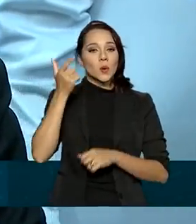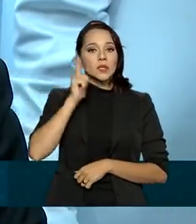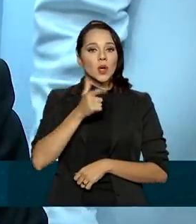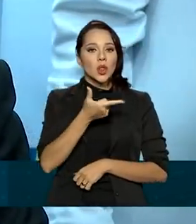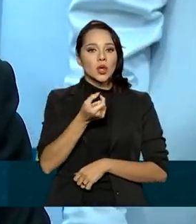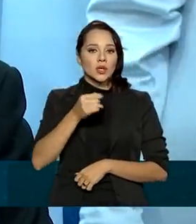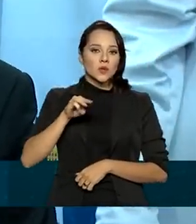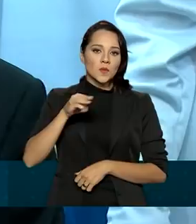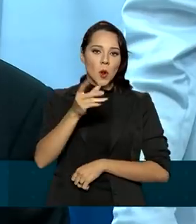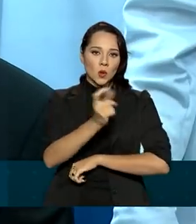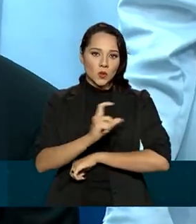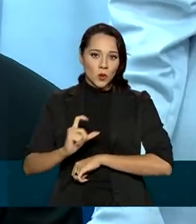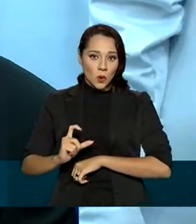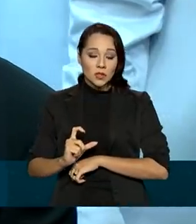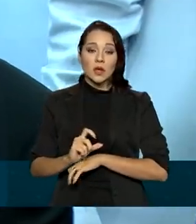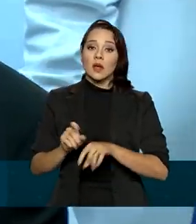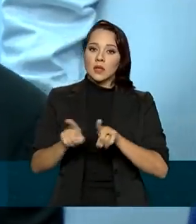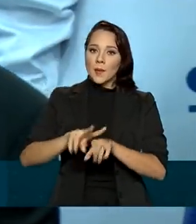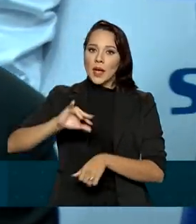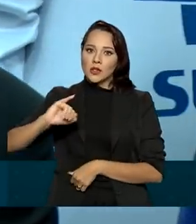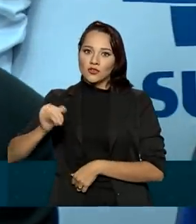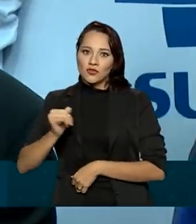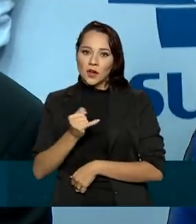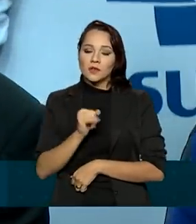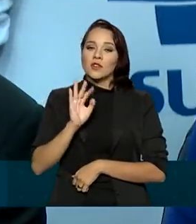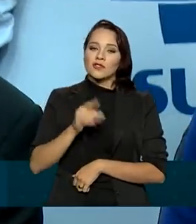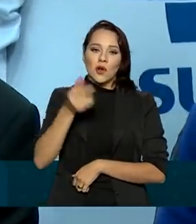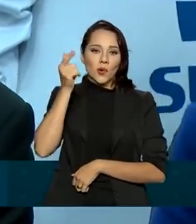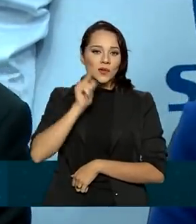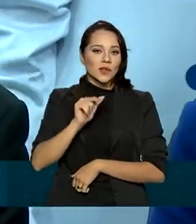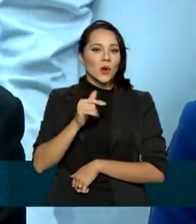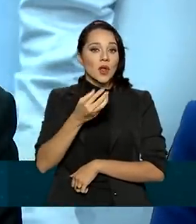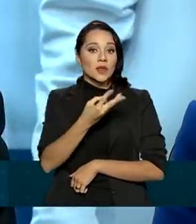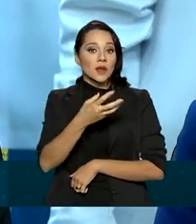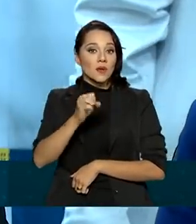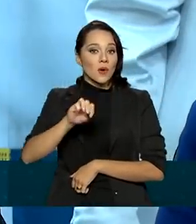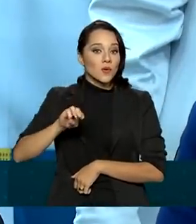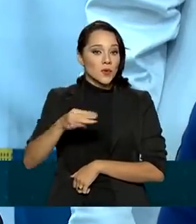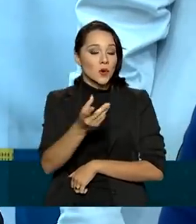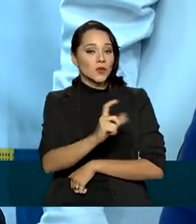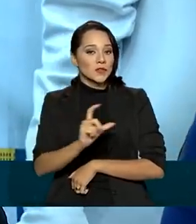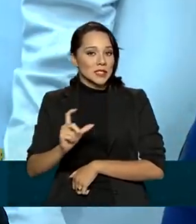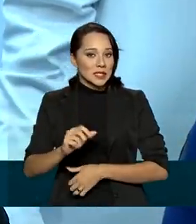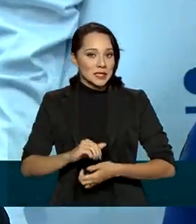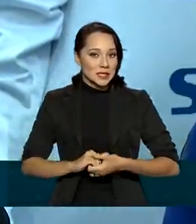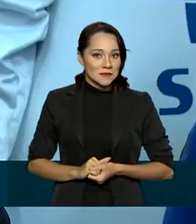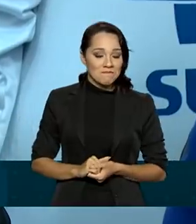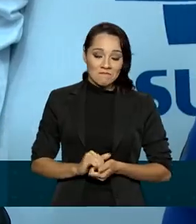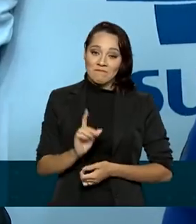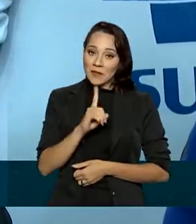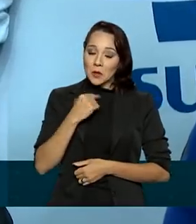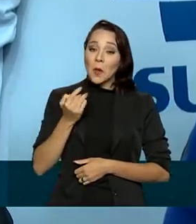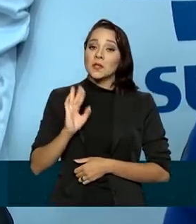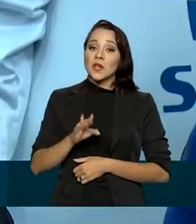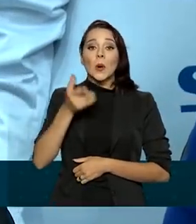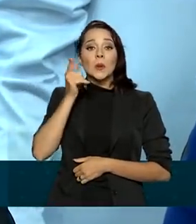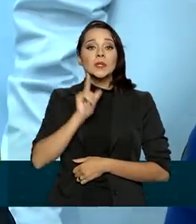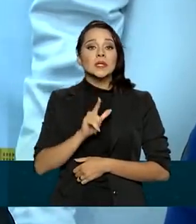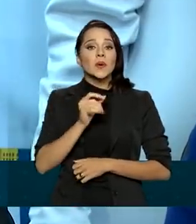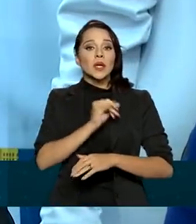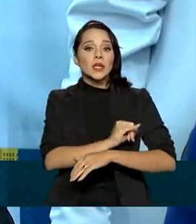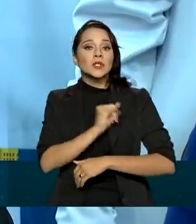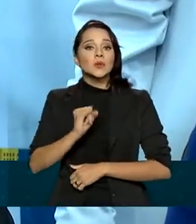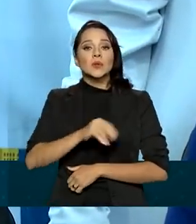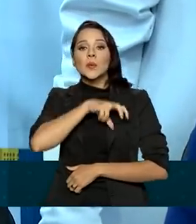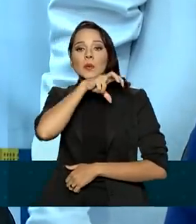de doses. Adquirimos, junto à Janssen, 38 milhões de doses. Nós adquirimos ao Instituto